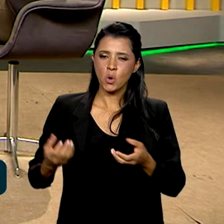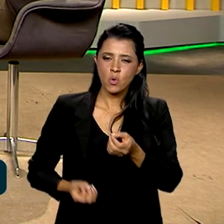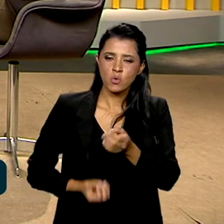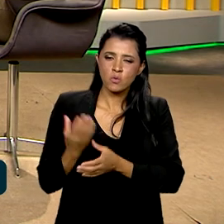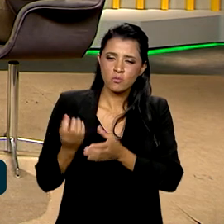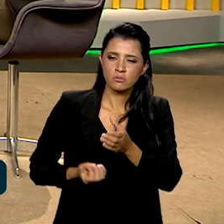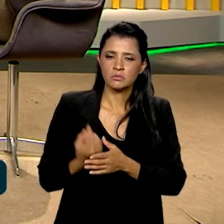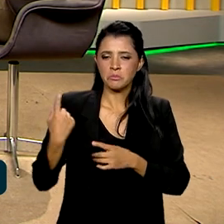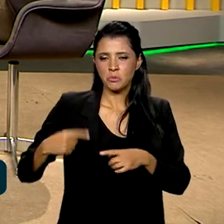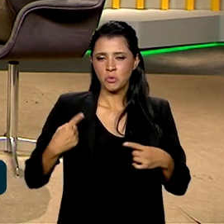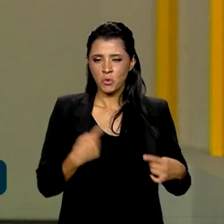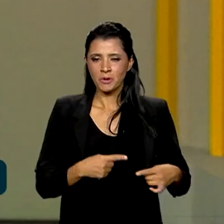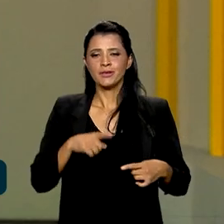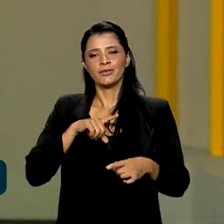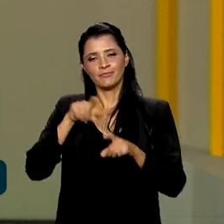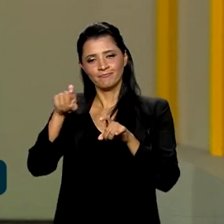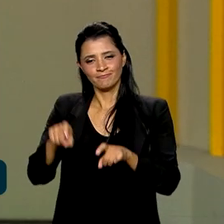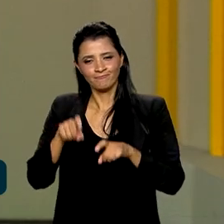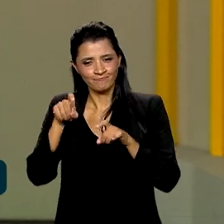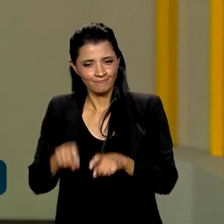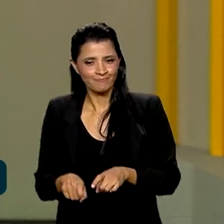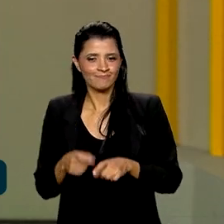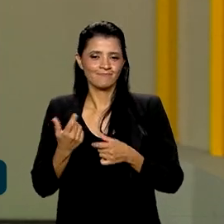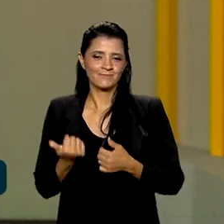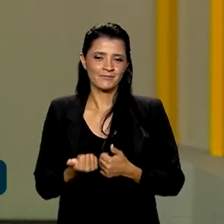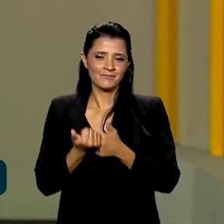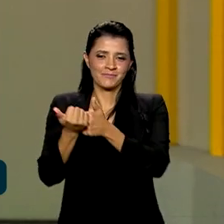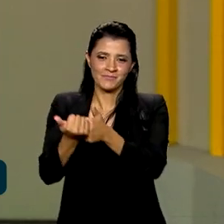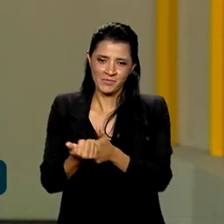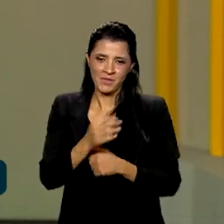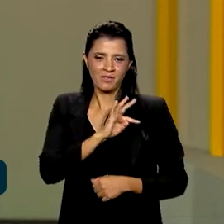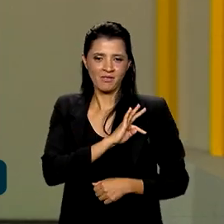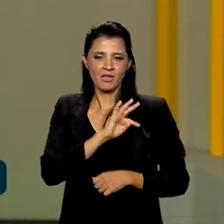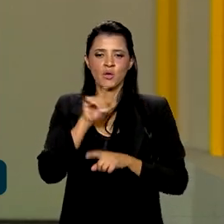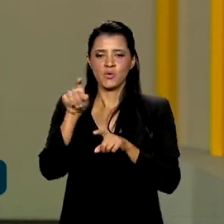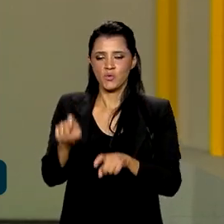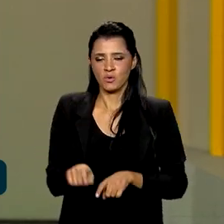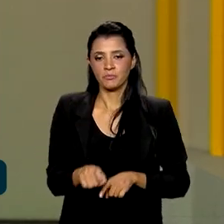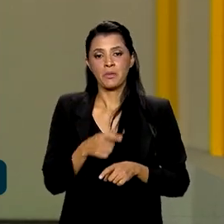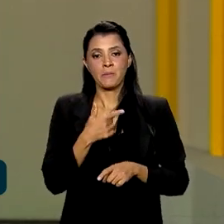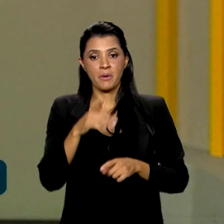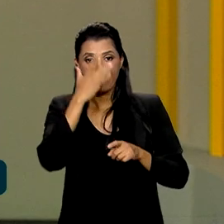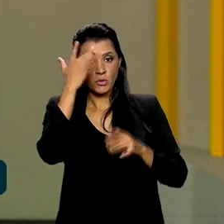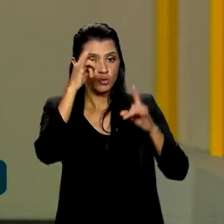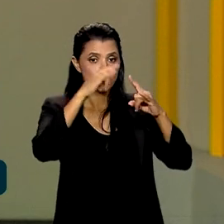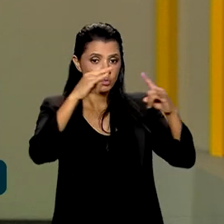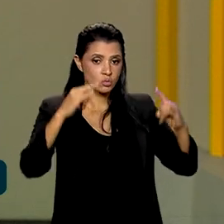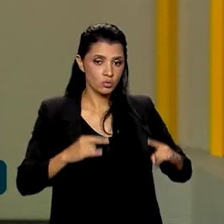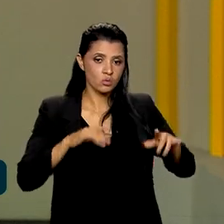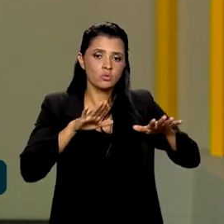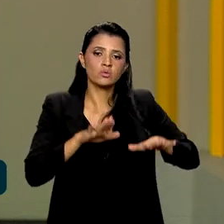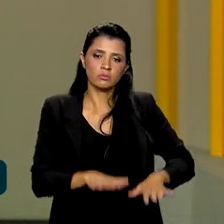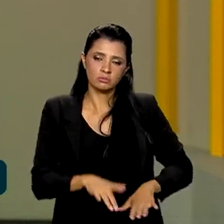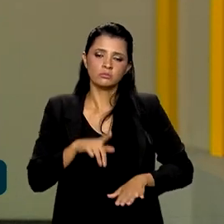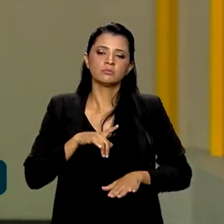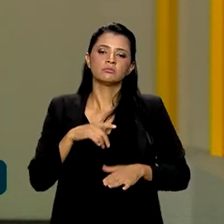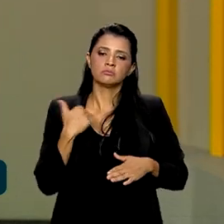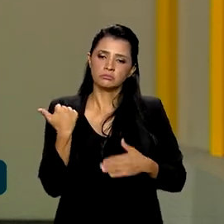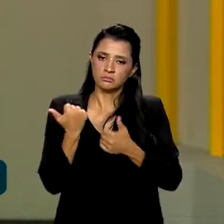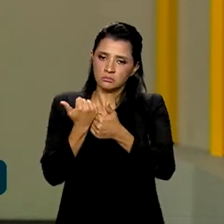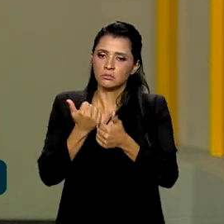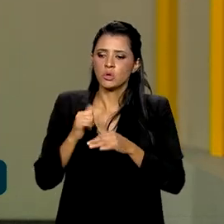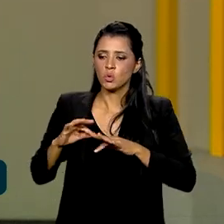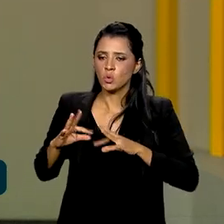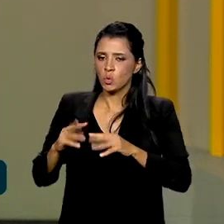nacional de assistência técnica e extensão rural. Então, para os assentados da reforma agrária, nós teremos essa assistência técnica, todas essas